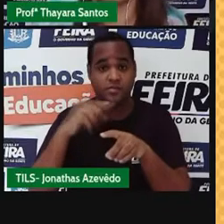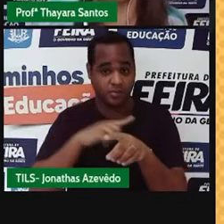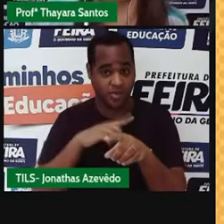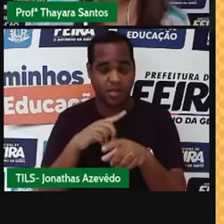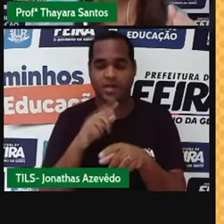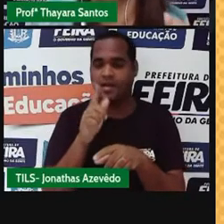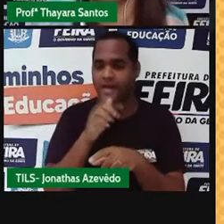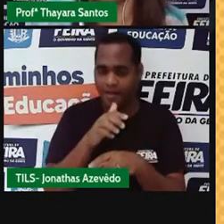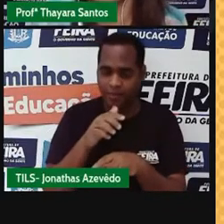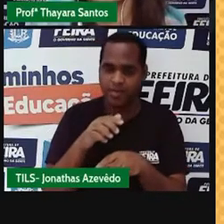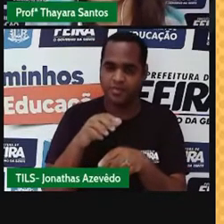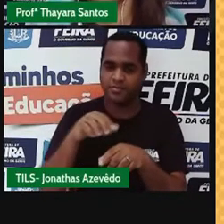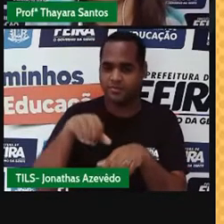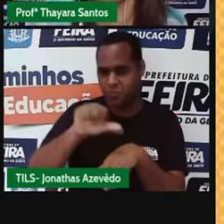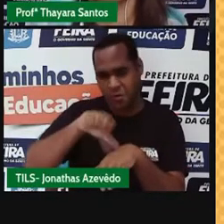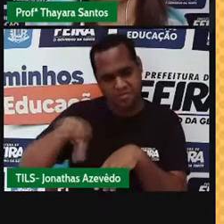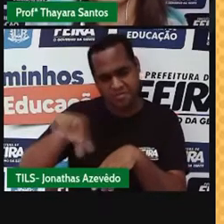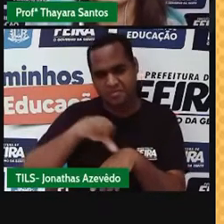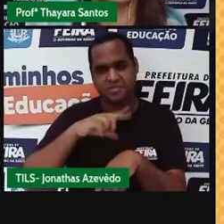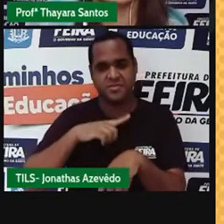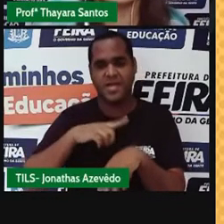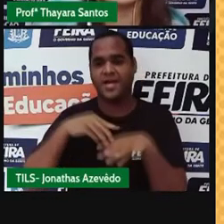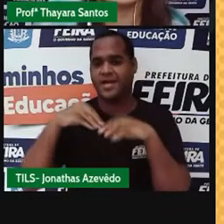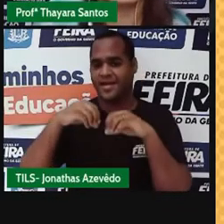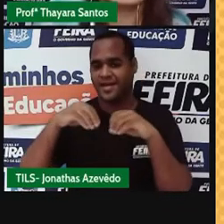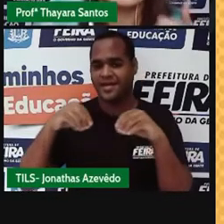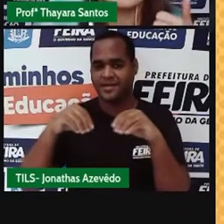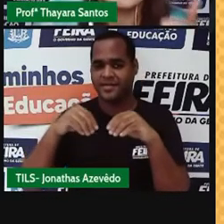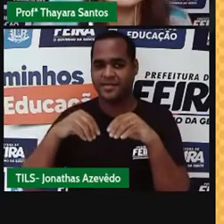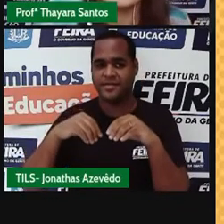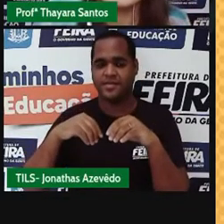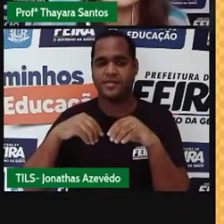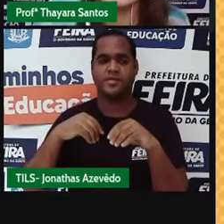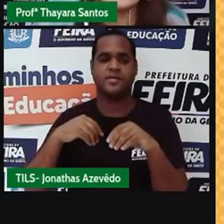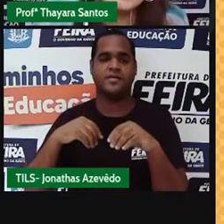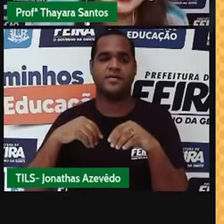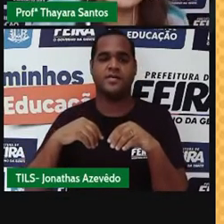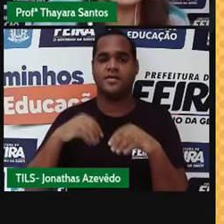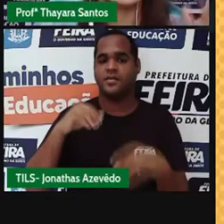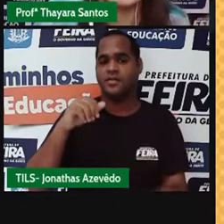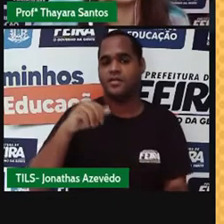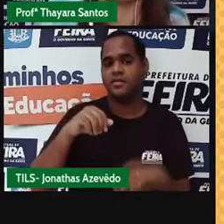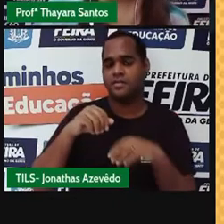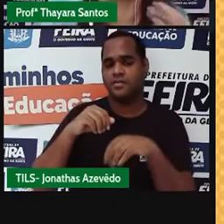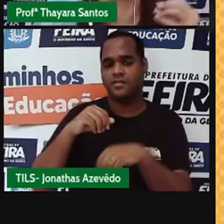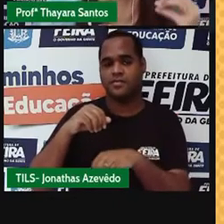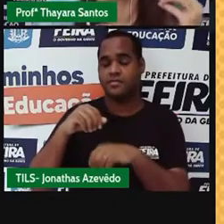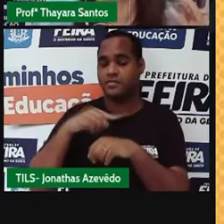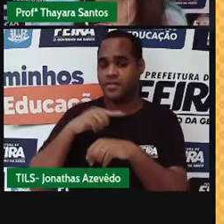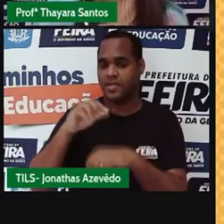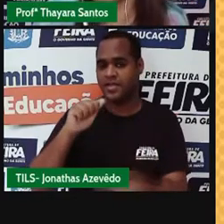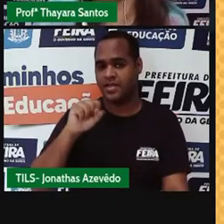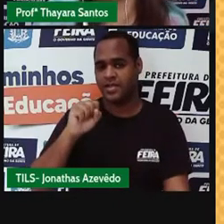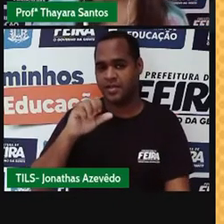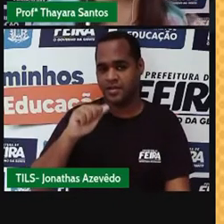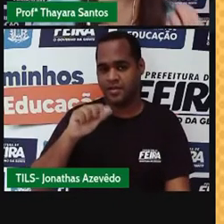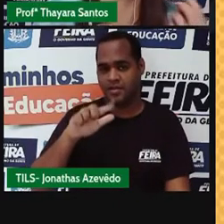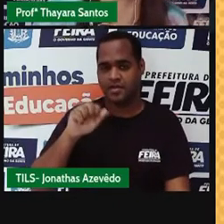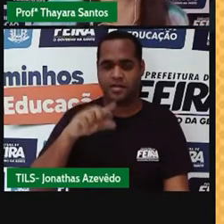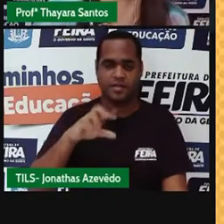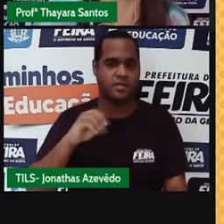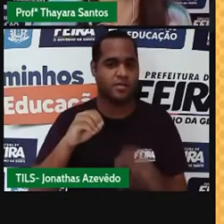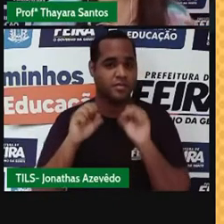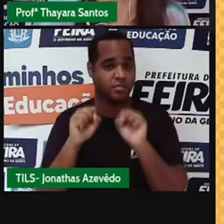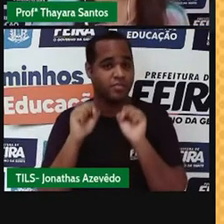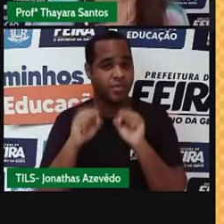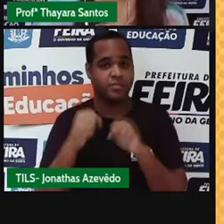já tem óleo e tem também a areia aqui no fundo. Se eu colocasse o cascalho, ficaria quatro fases e a